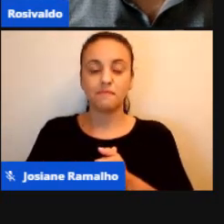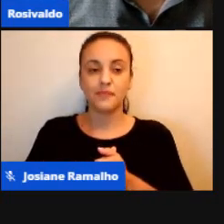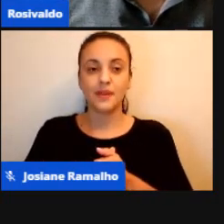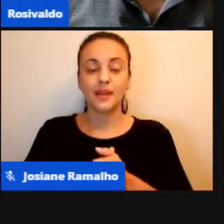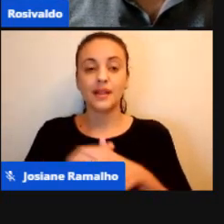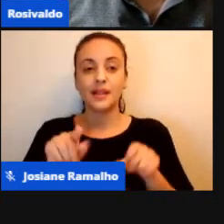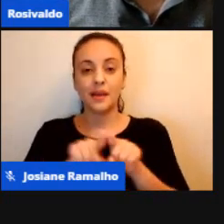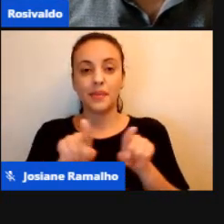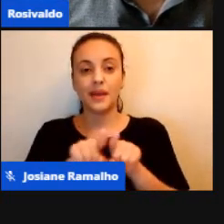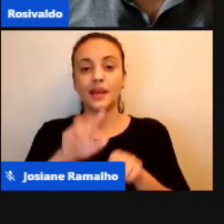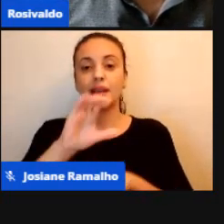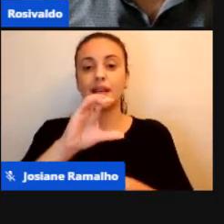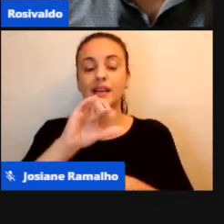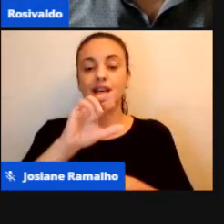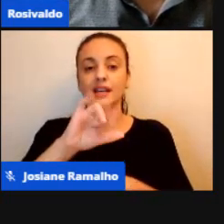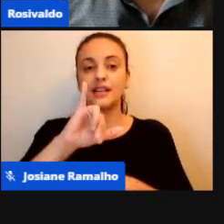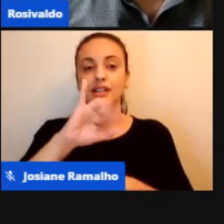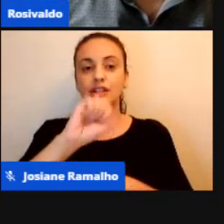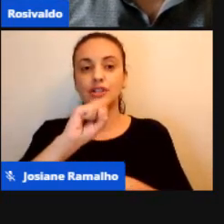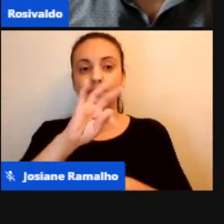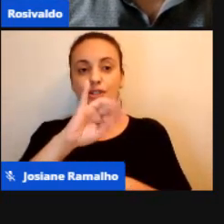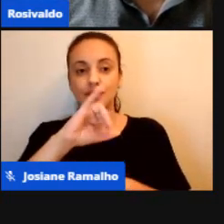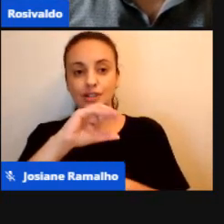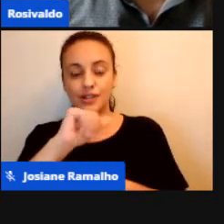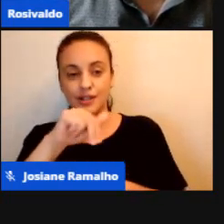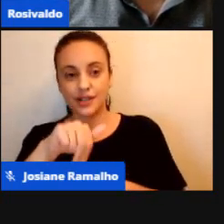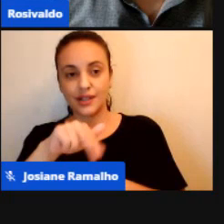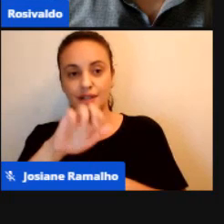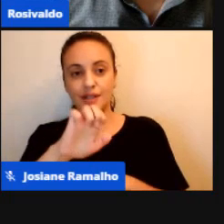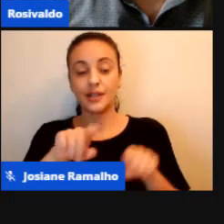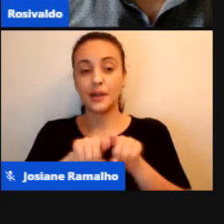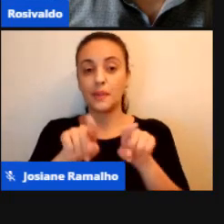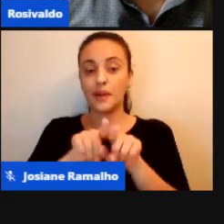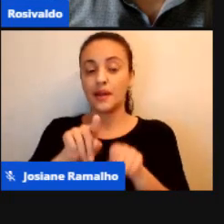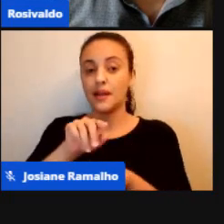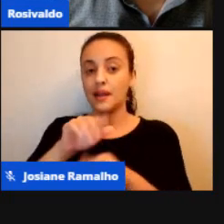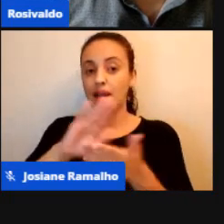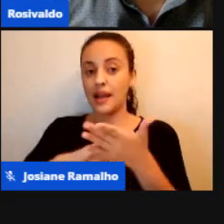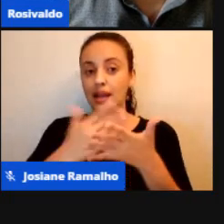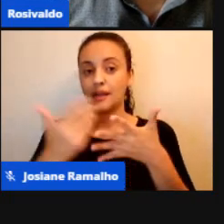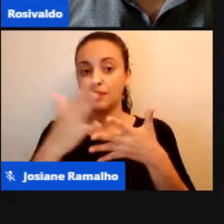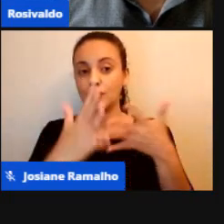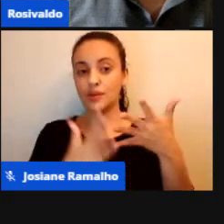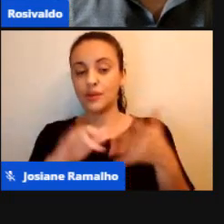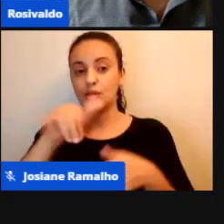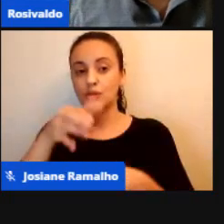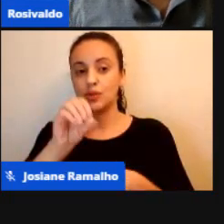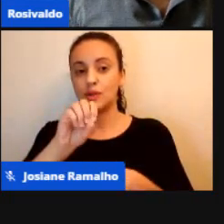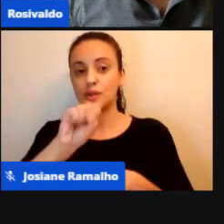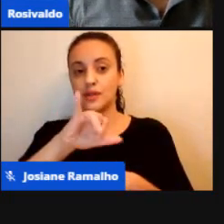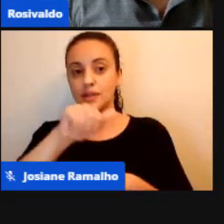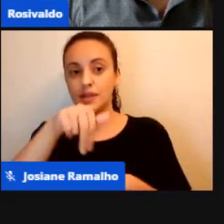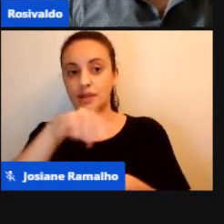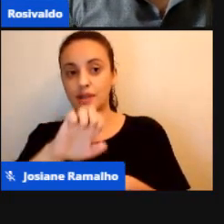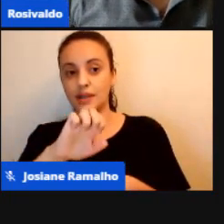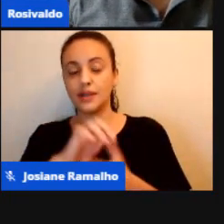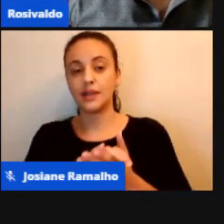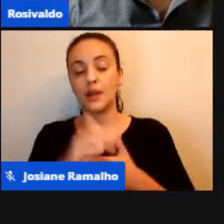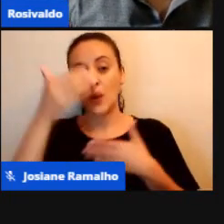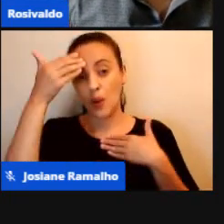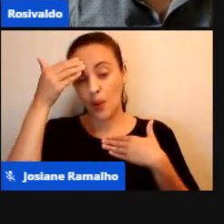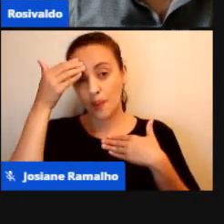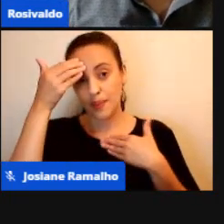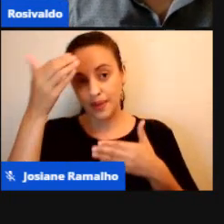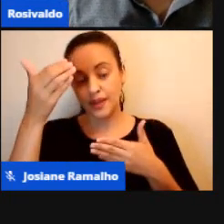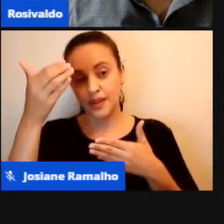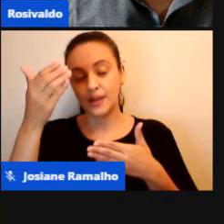pouco. Cumprimentar a Josiane, que está interpretando para a gente nesse momento. Agradecer a vocês